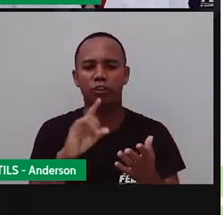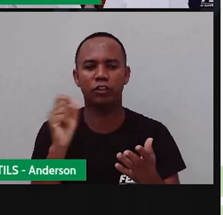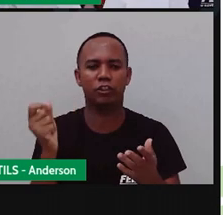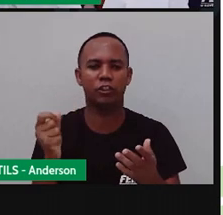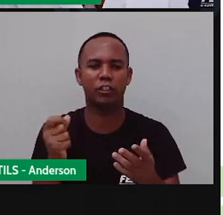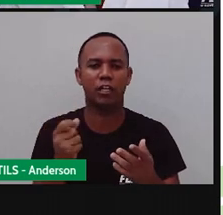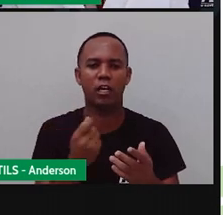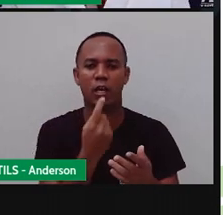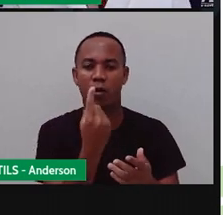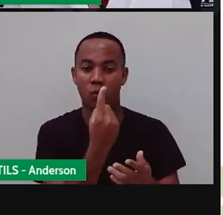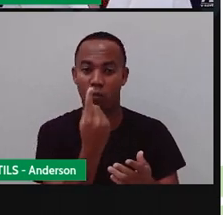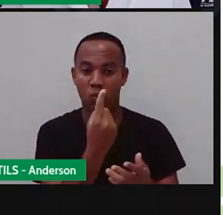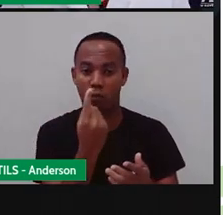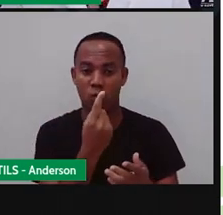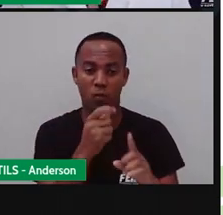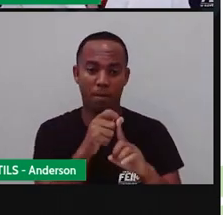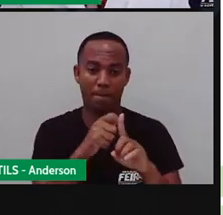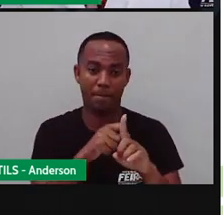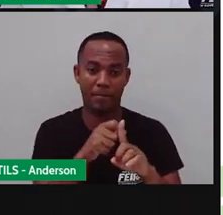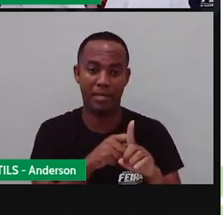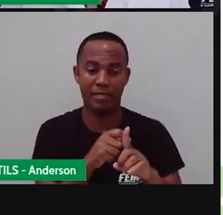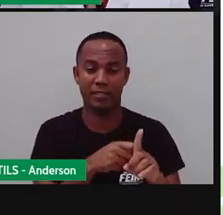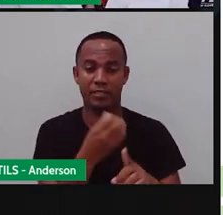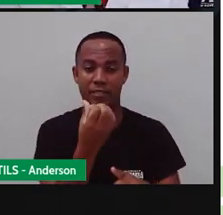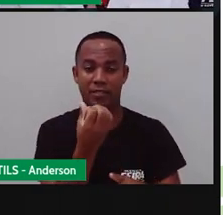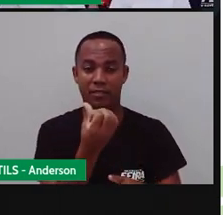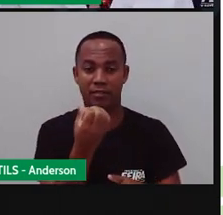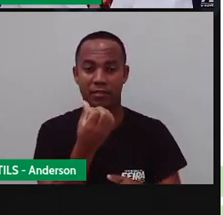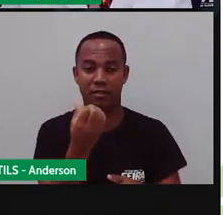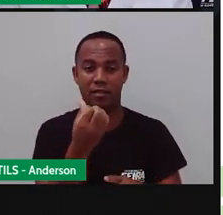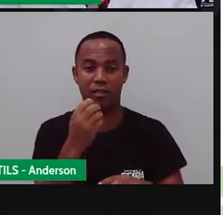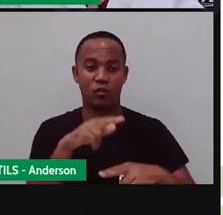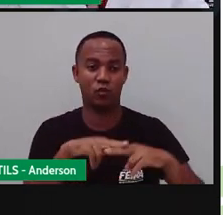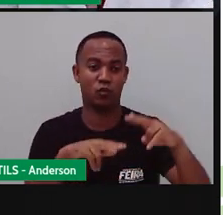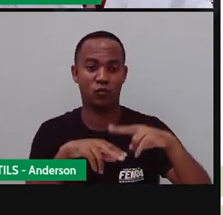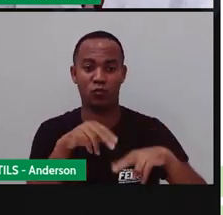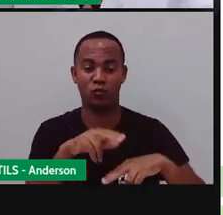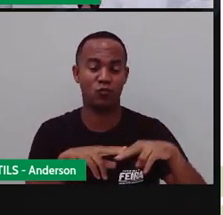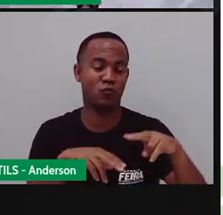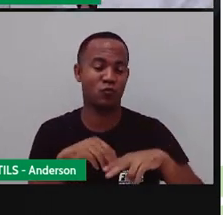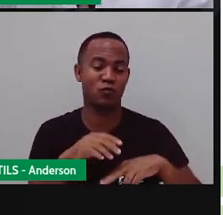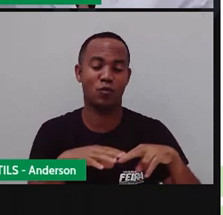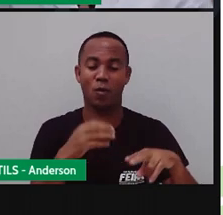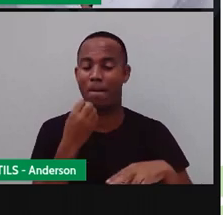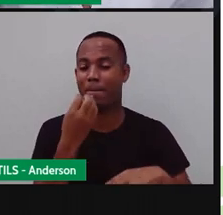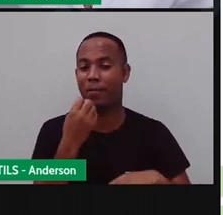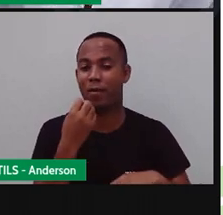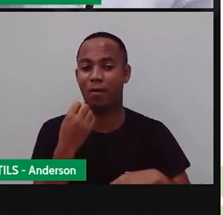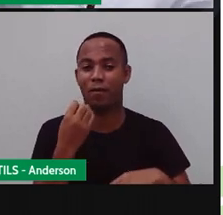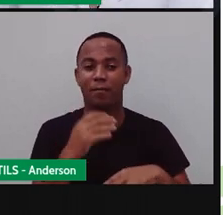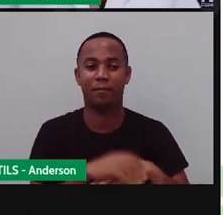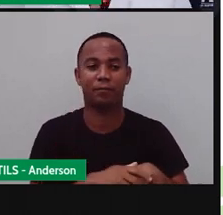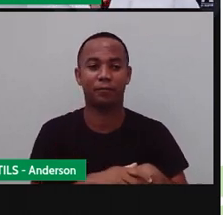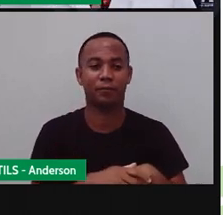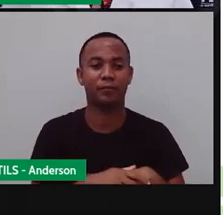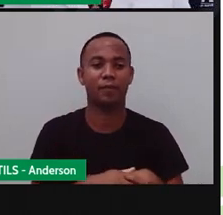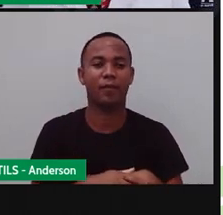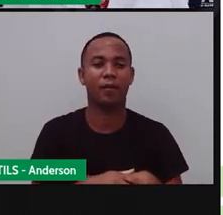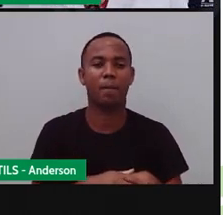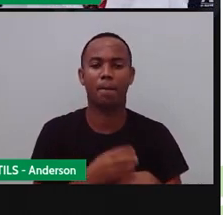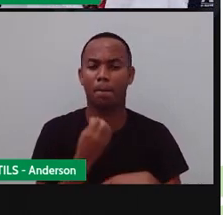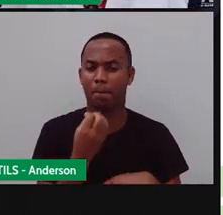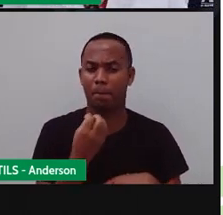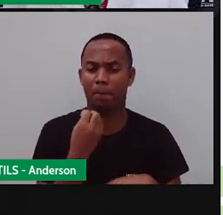2021, nosso mês de junho aí se iniciando. Seja bem-vindo, junho. Vem aí, ó, com muita